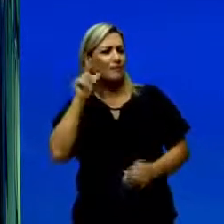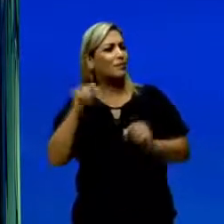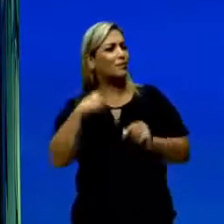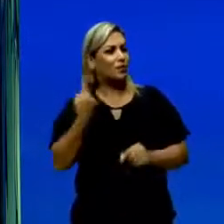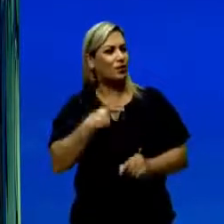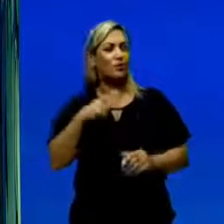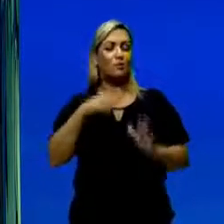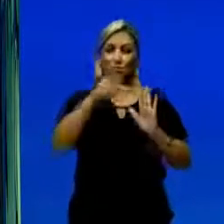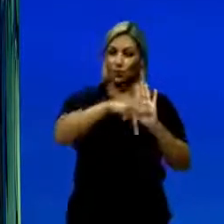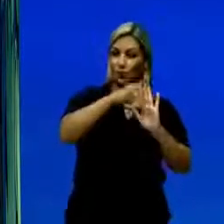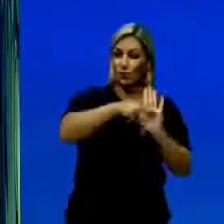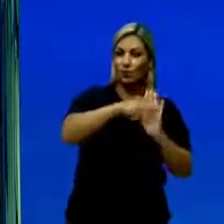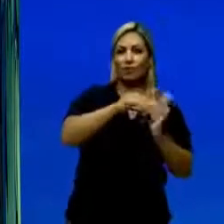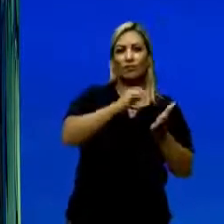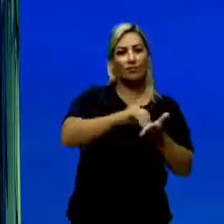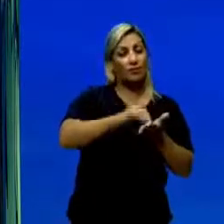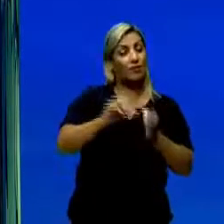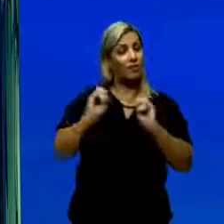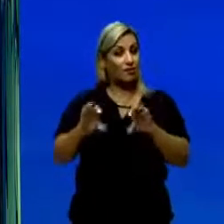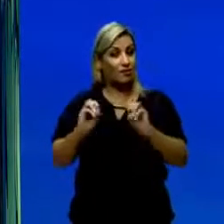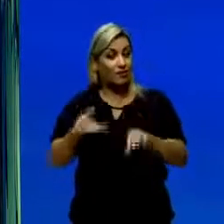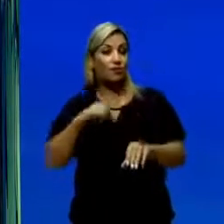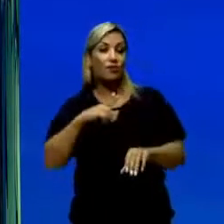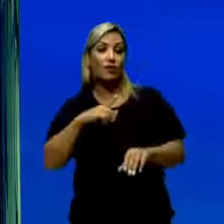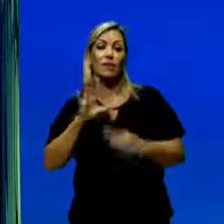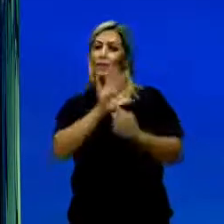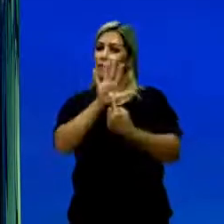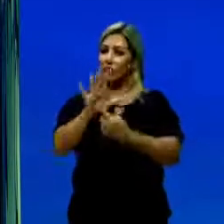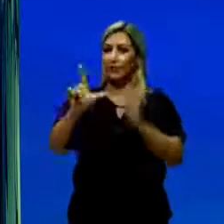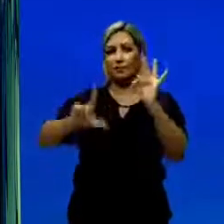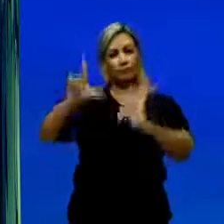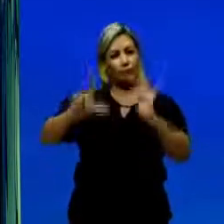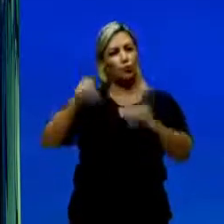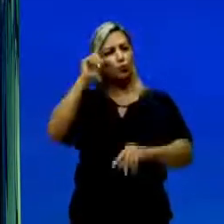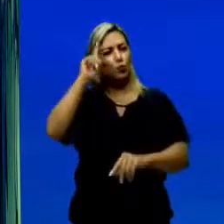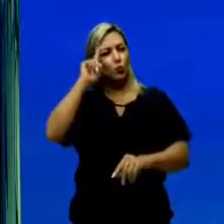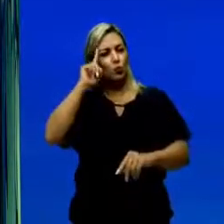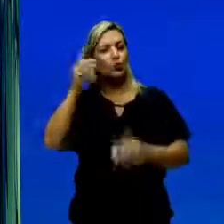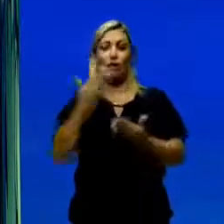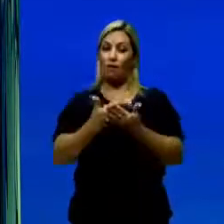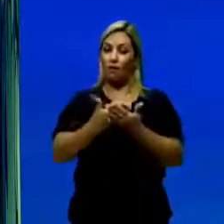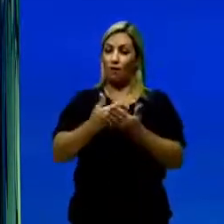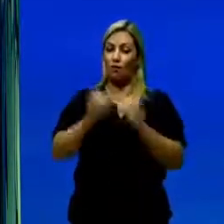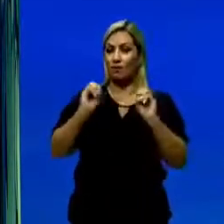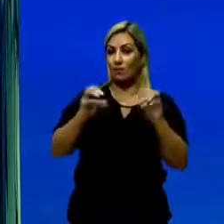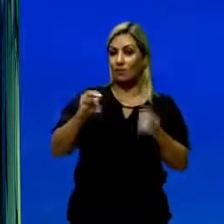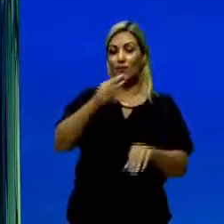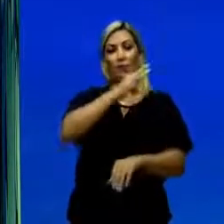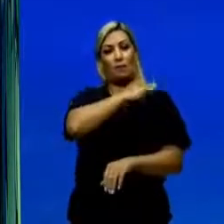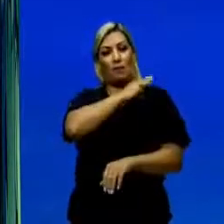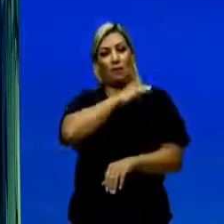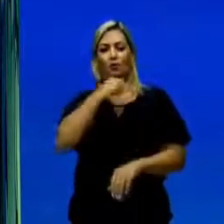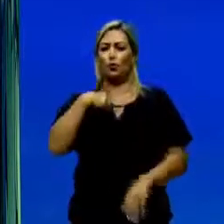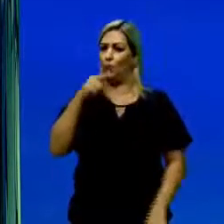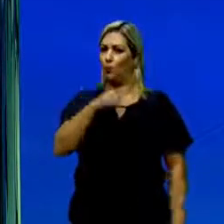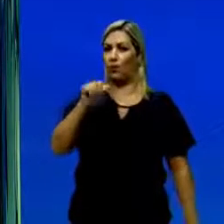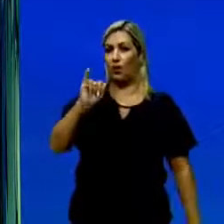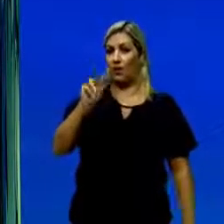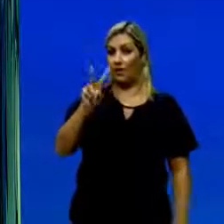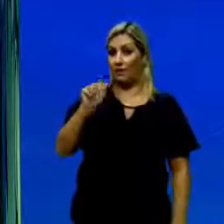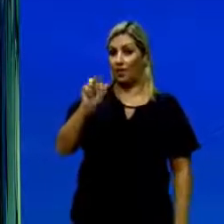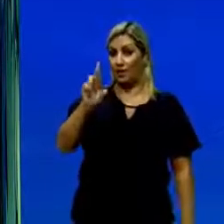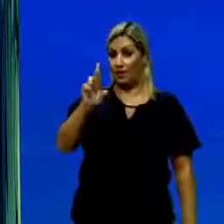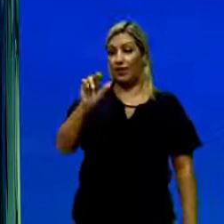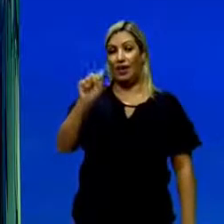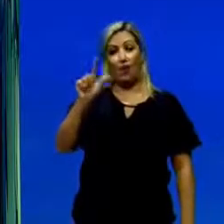que esse é um projeto Seduc em Ação, que apresentará programas diários com aulas para o Ensino Médio. Eu sou o professor Ivair